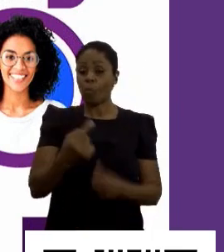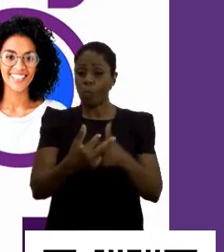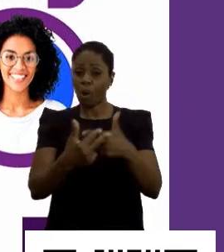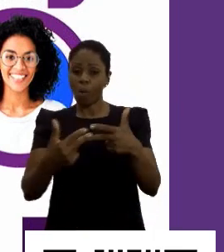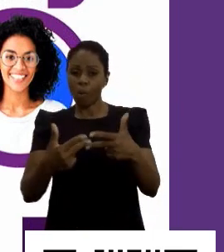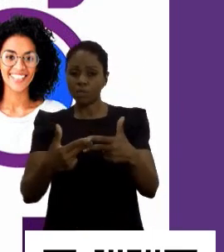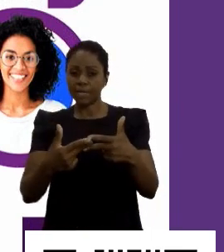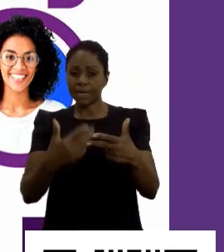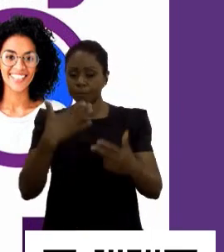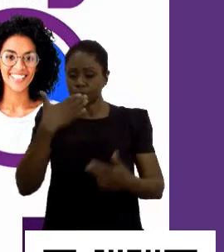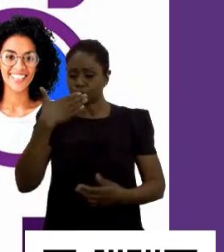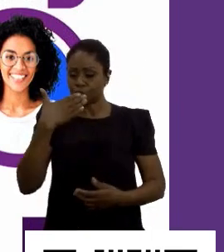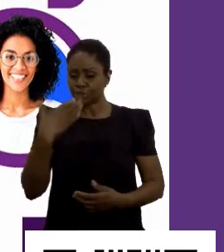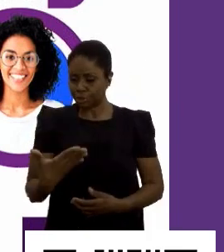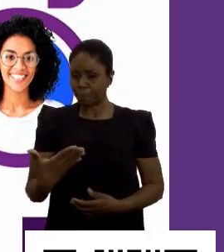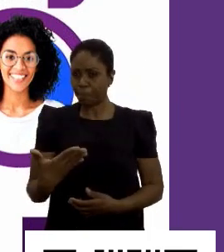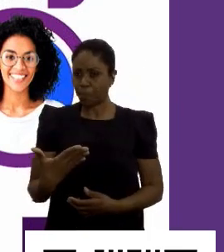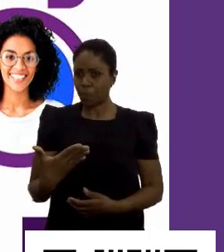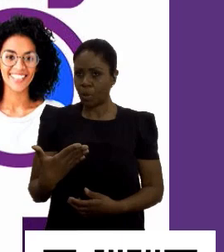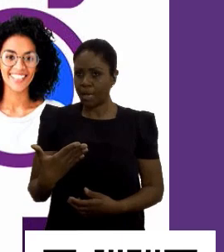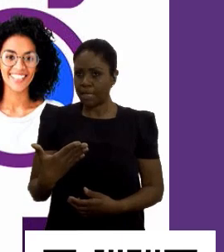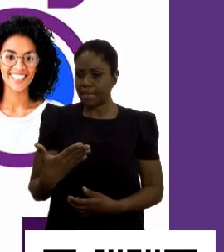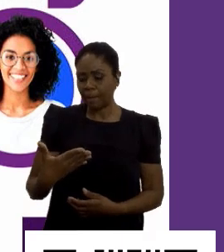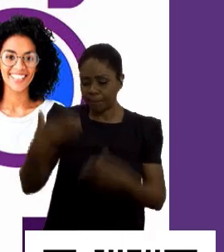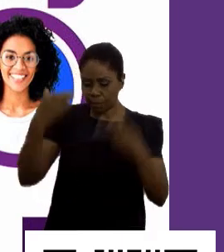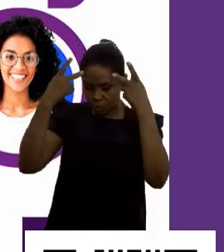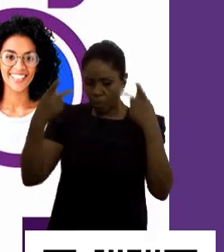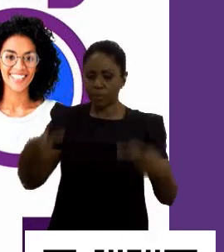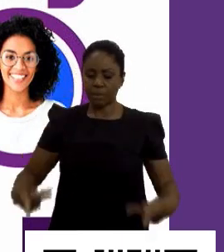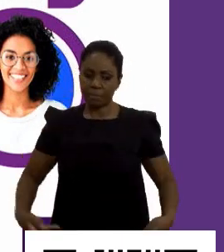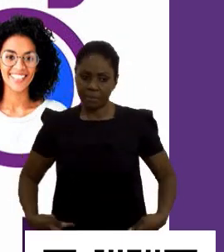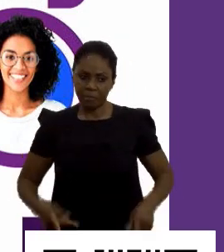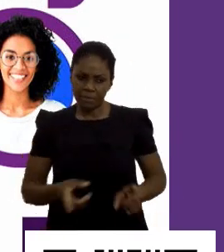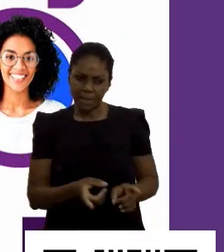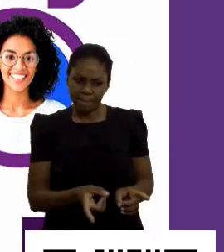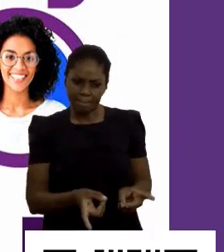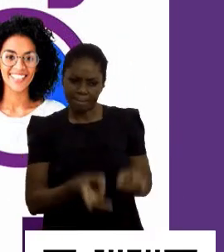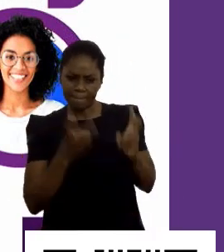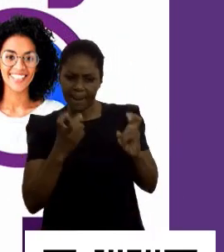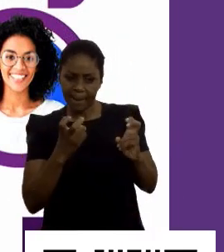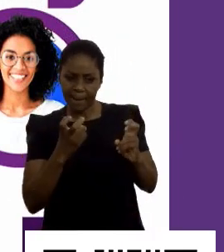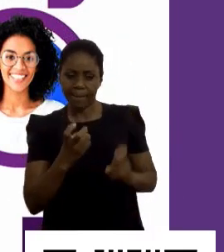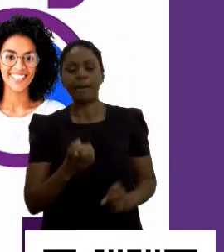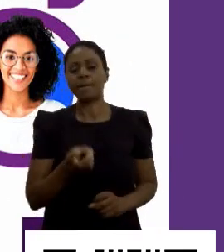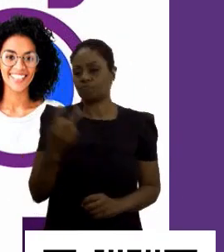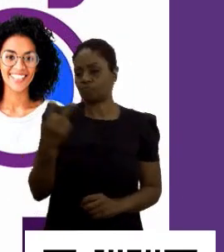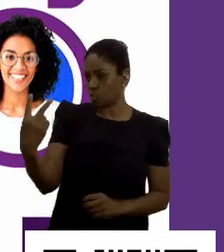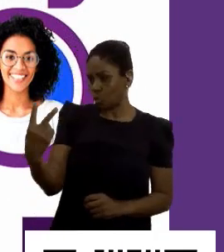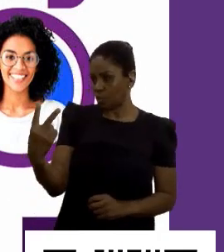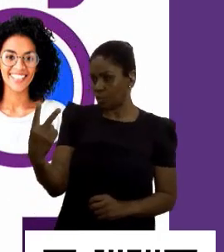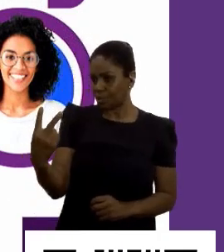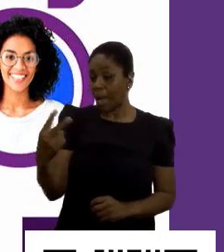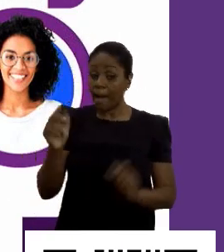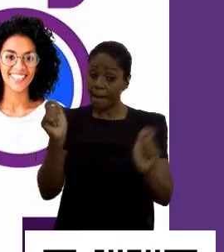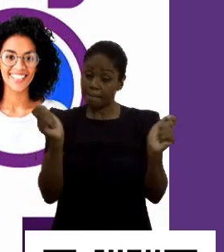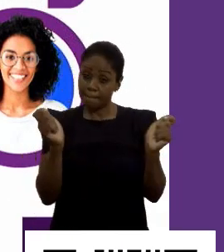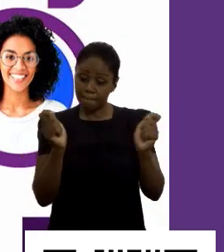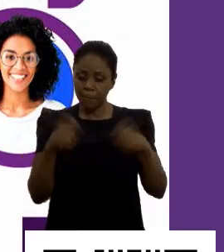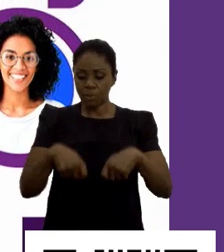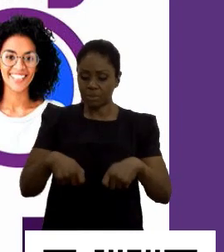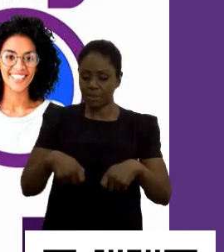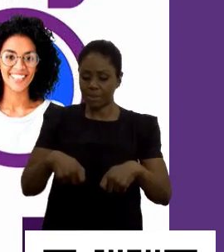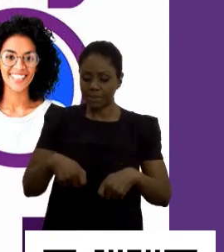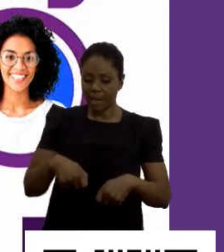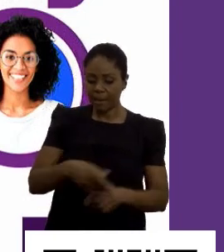comportamental. Você, ao identificar os dois, ou um, ou três perfis predominantes, você sabe qual é a possibilidade daquela